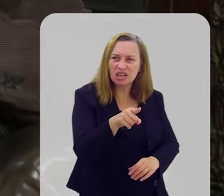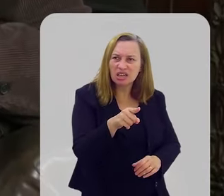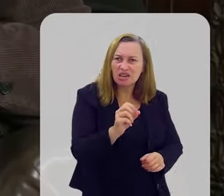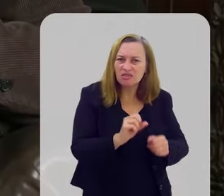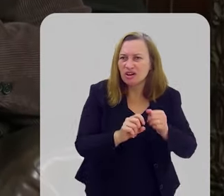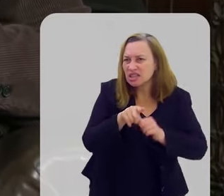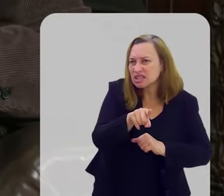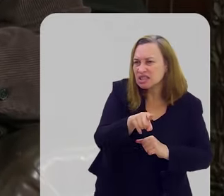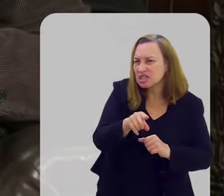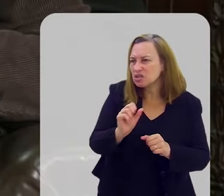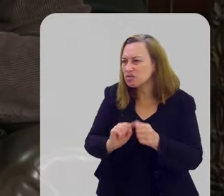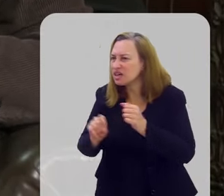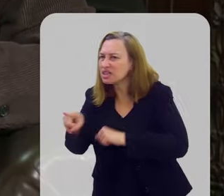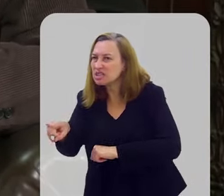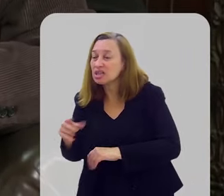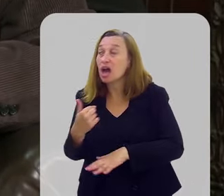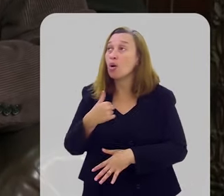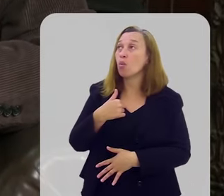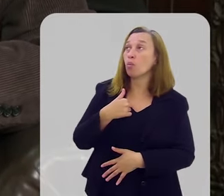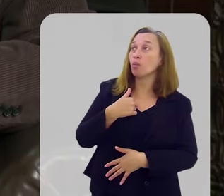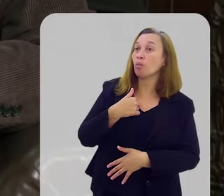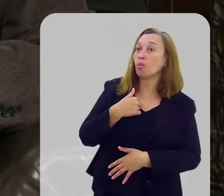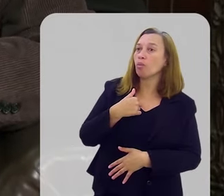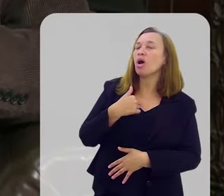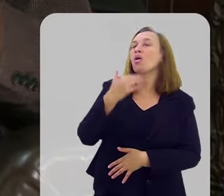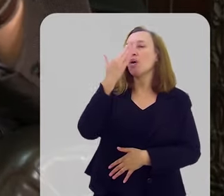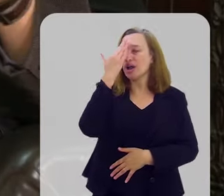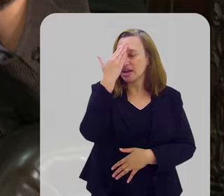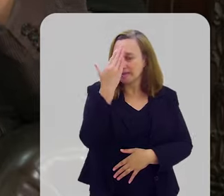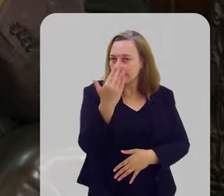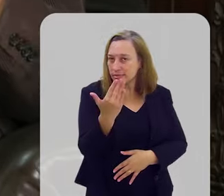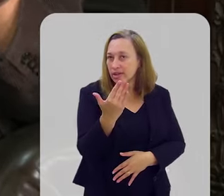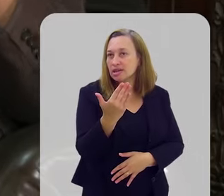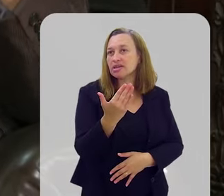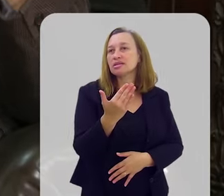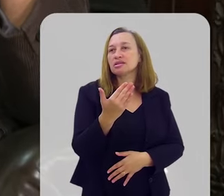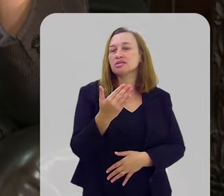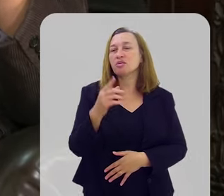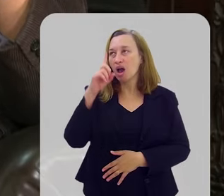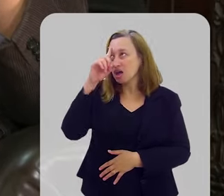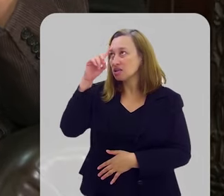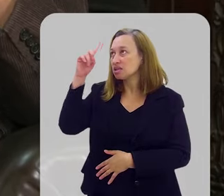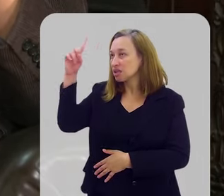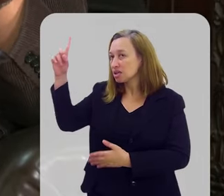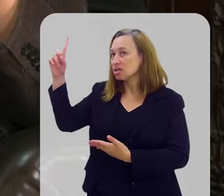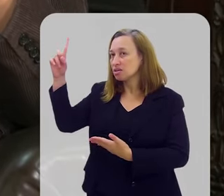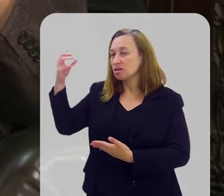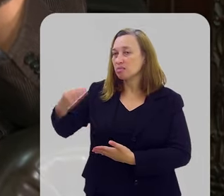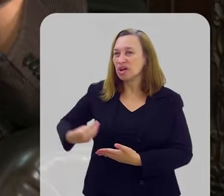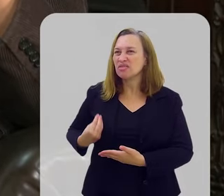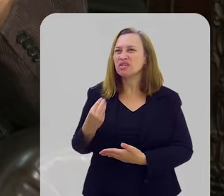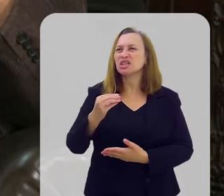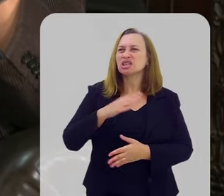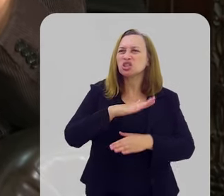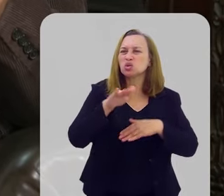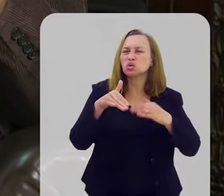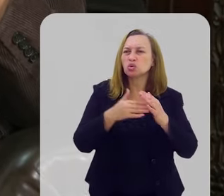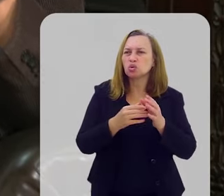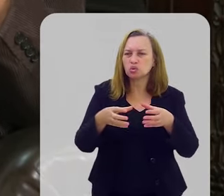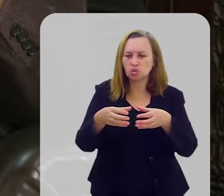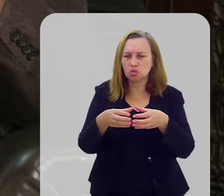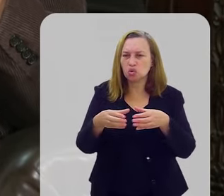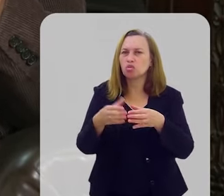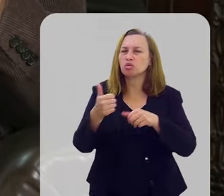acontecesse isso aqui. falei assim, rapaz, eu agradeço muito a Deus pela vida de toda essa